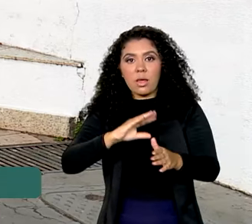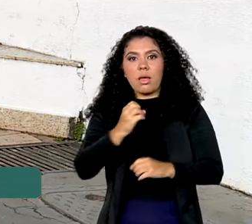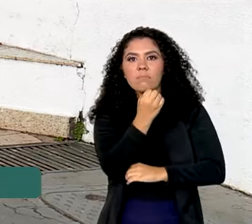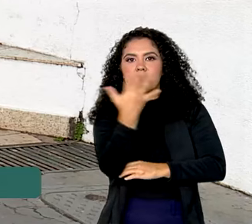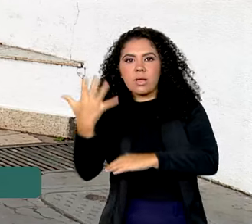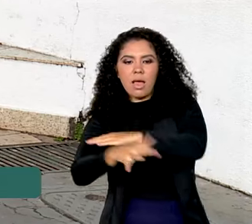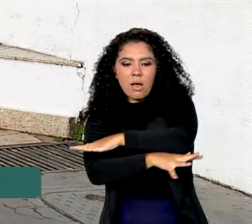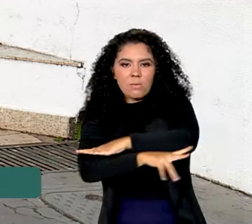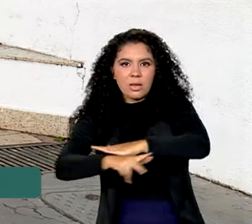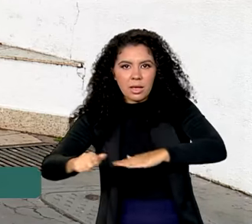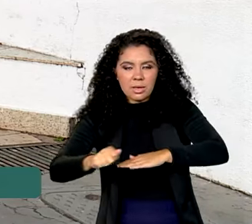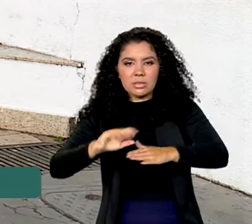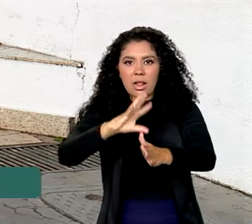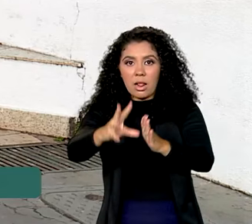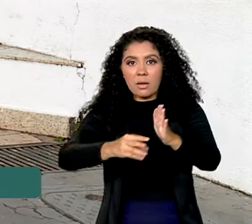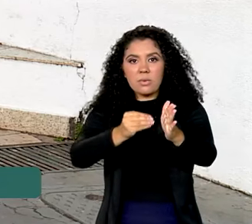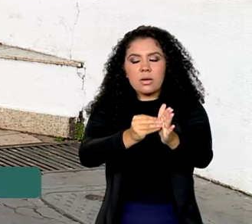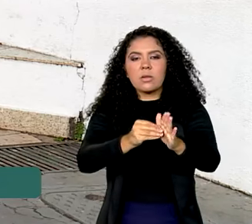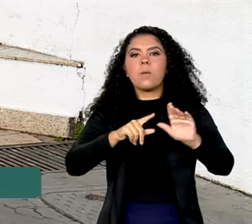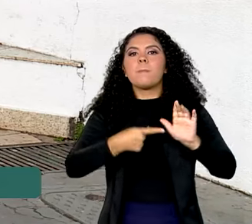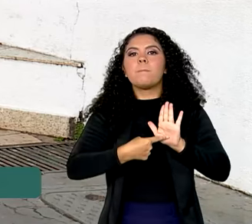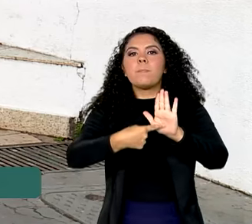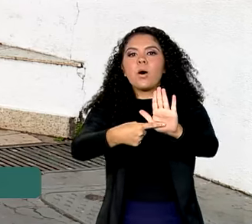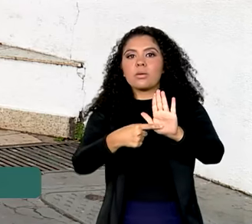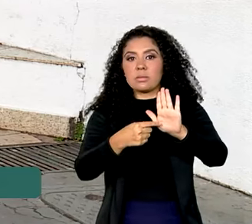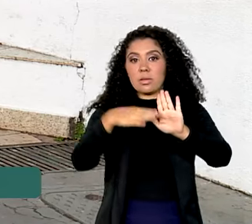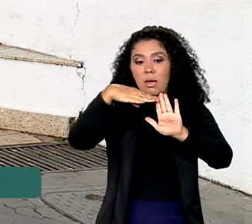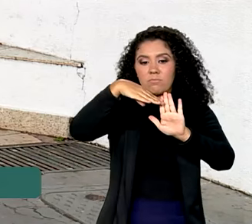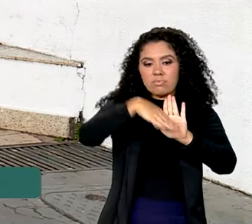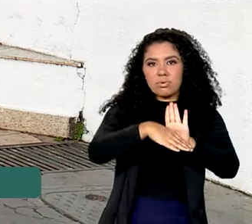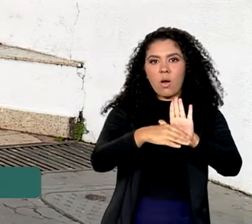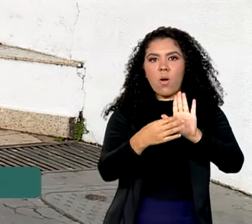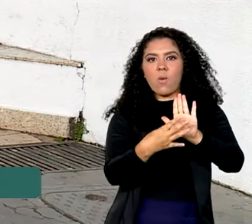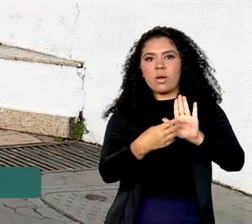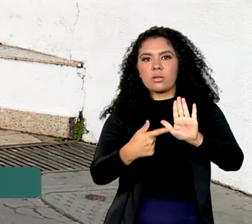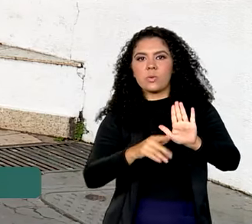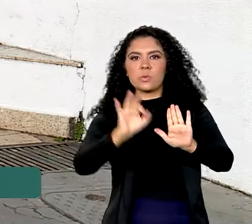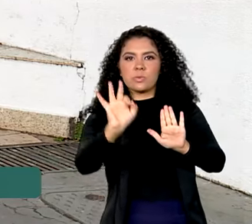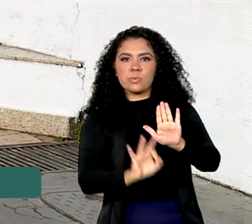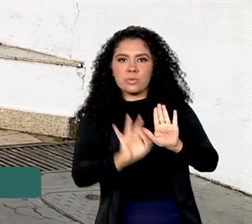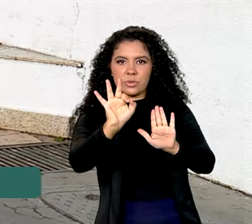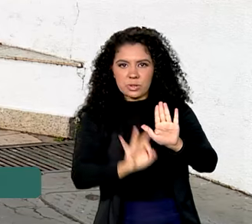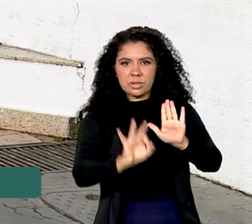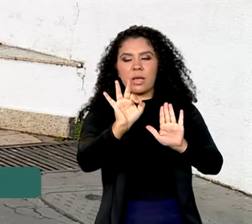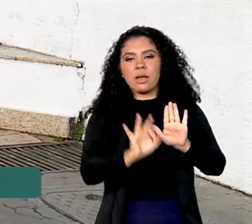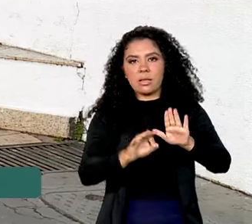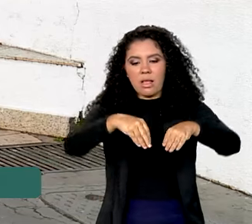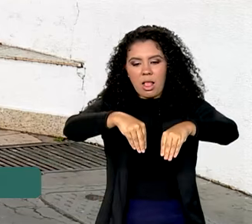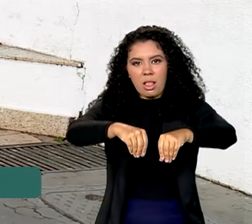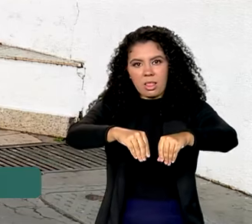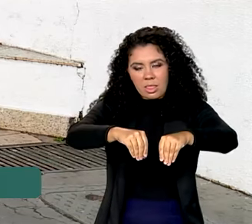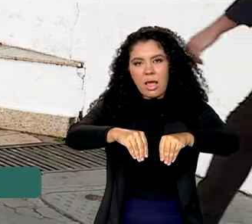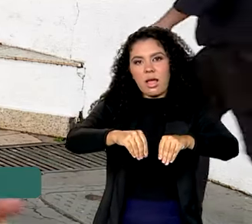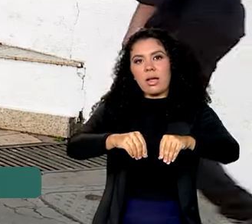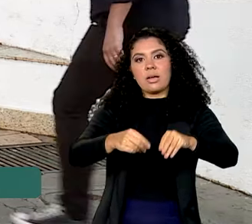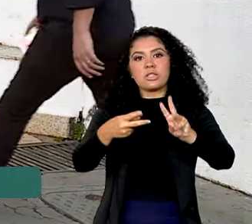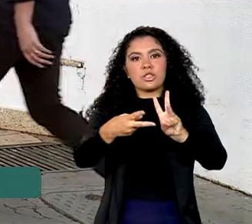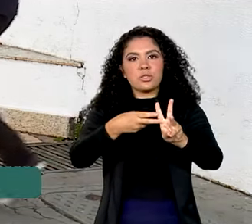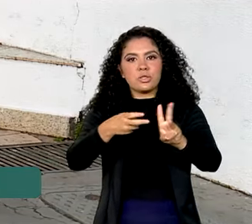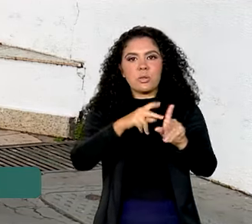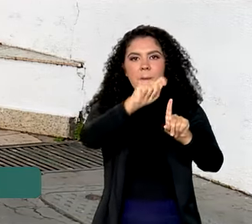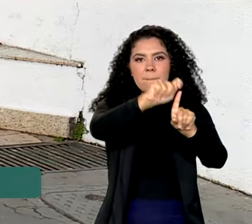mostram uma queda de 42% na derrubada da floresta em terras indígenas entre